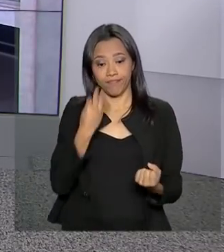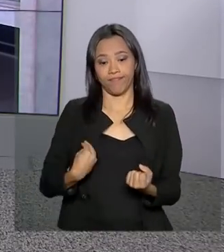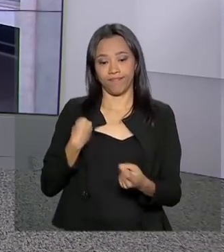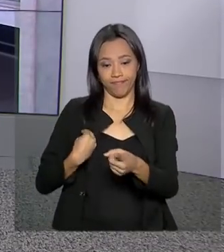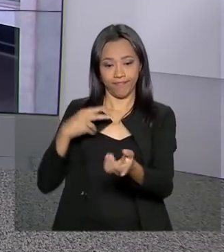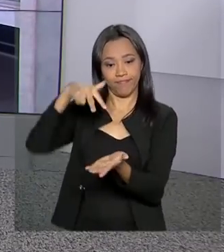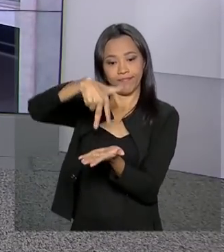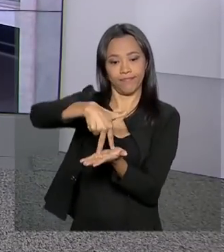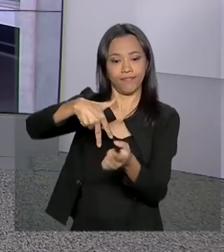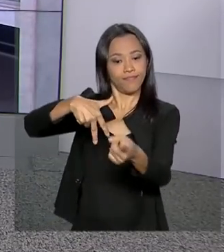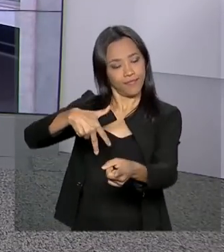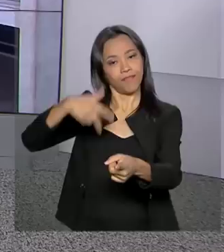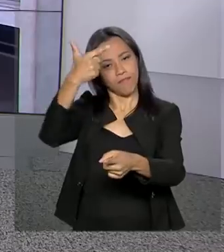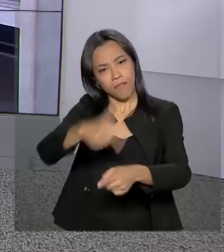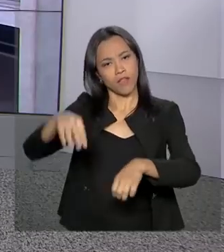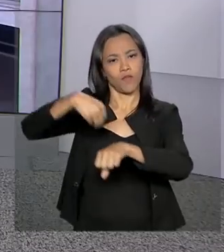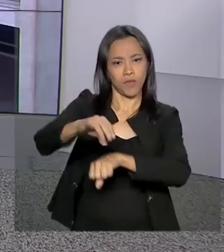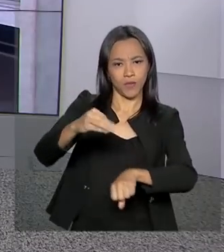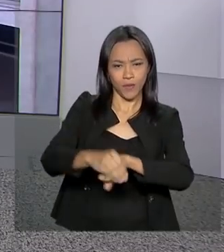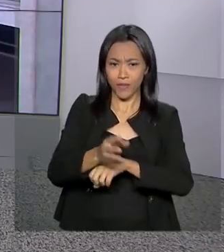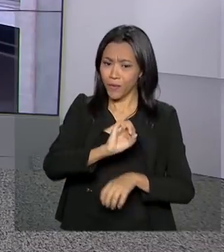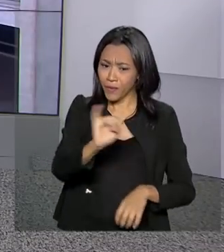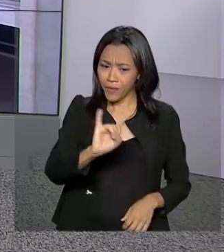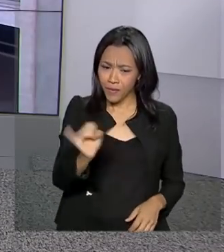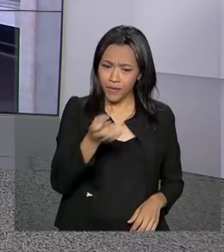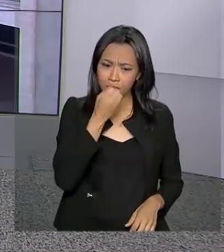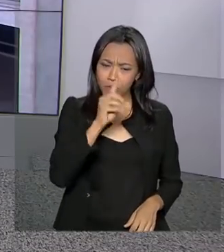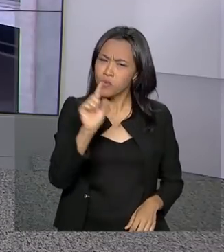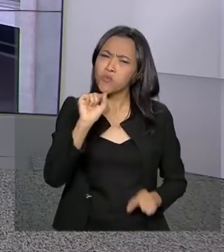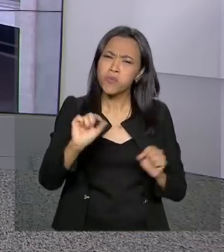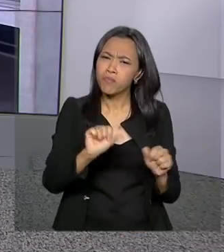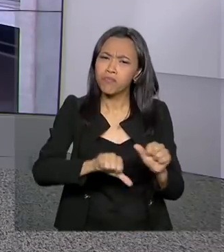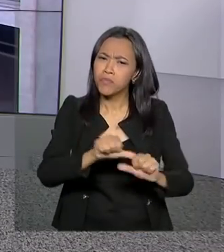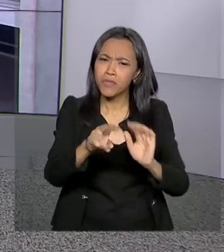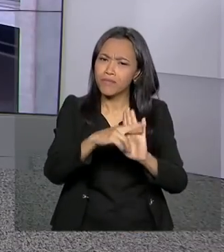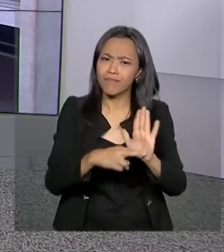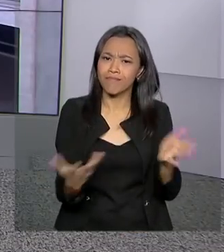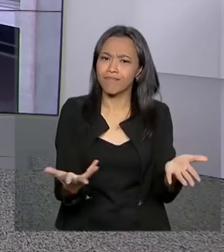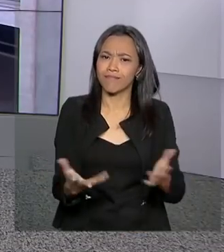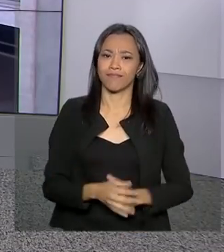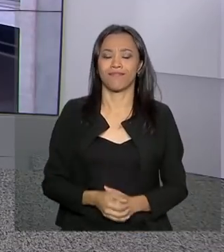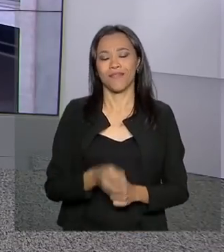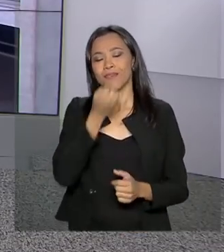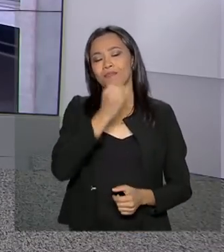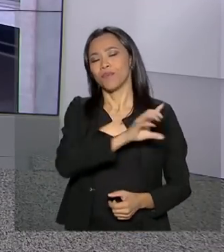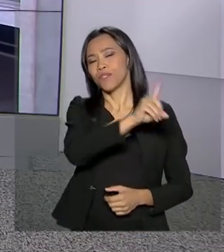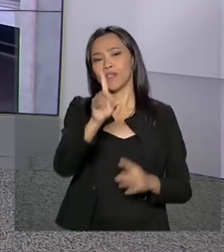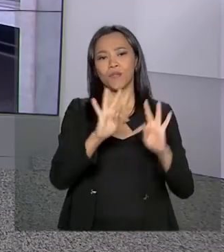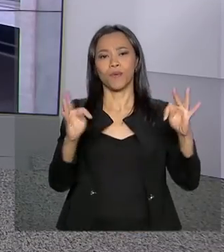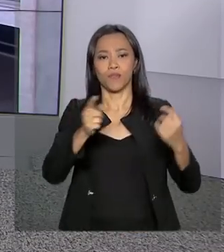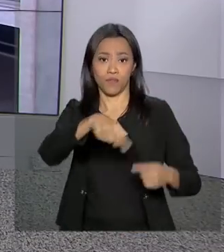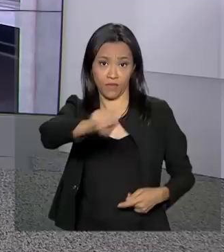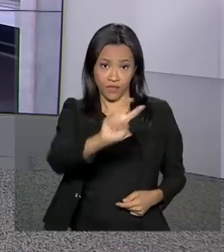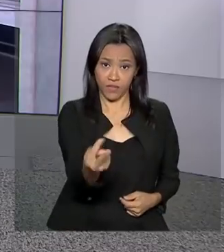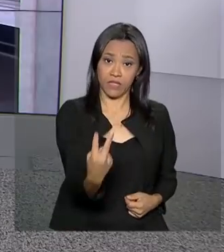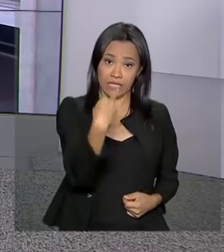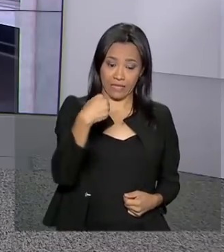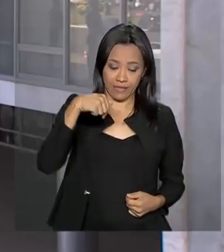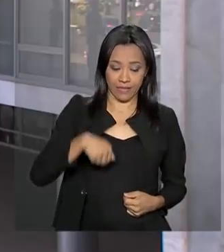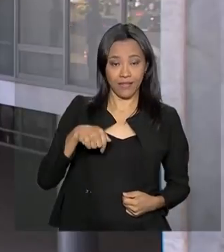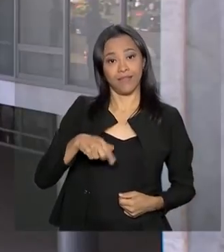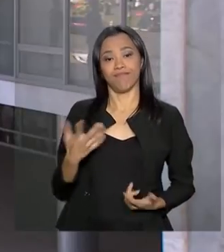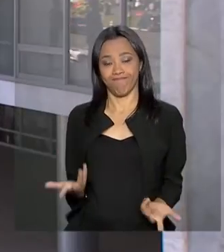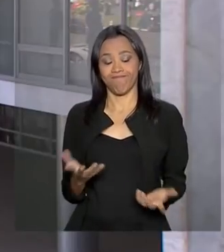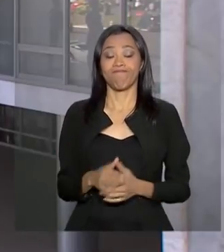mais informações ao vivo para a gente. Oi, Luana, bom dia para você. O que deve mudar? Olá, Carla, bom dia a você. Bom dia a todos que nos acompanham aqui na TV Brasil.